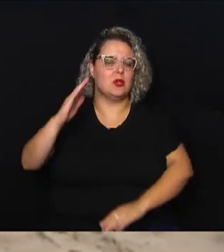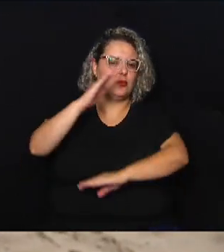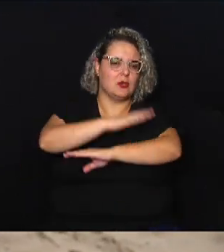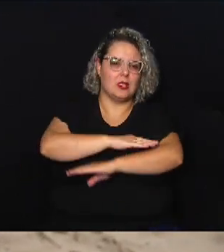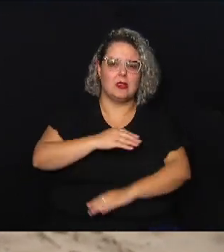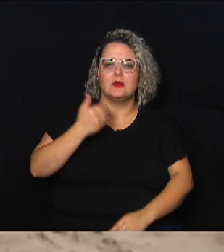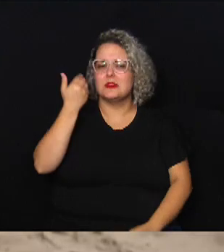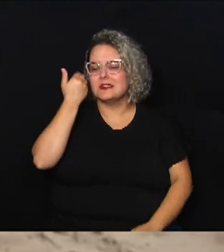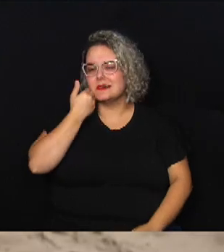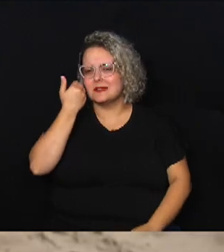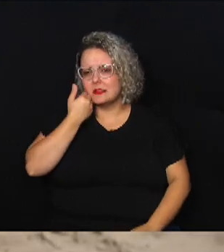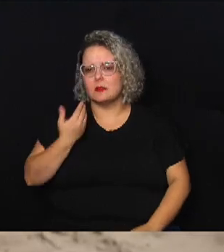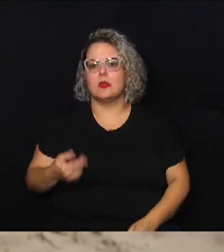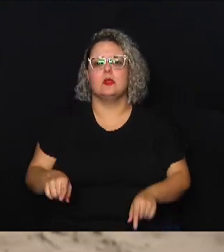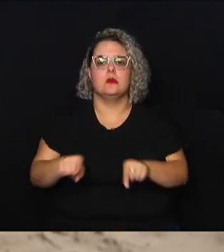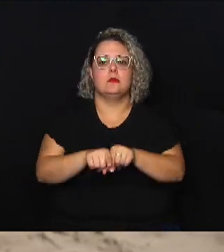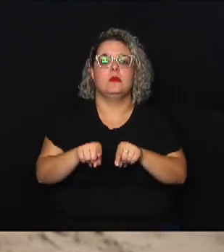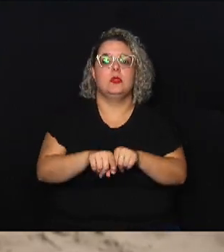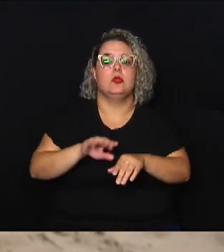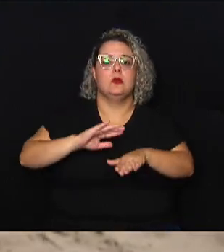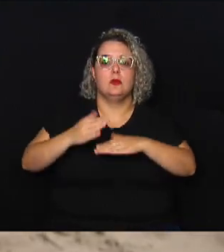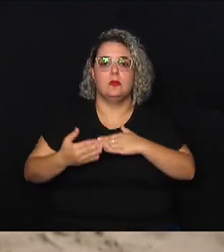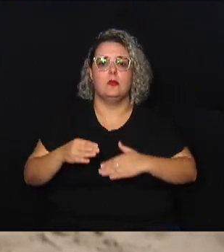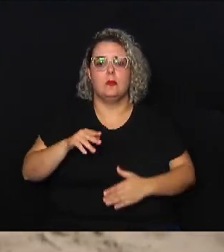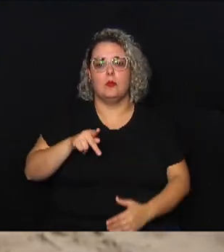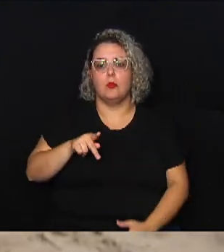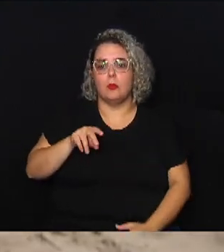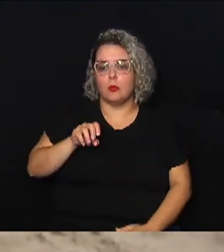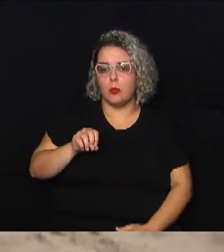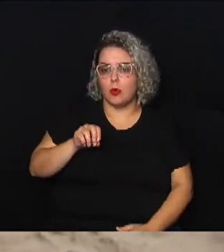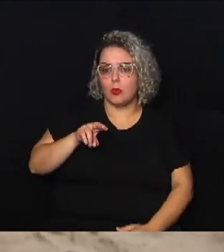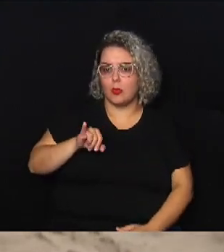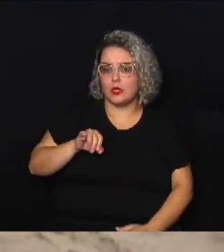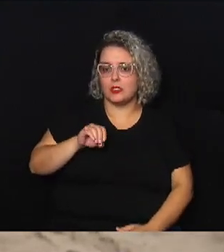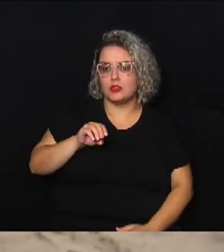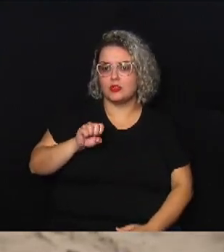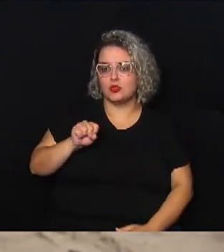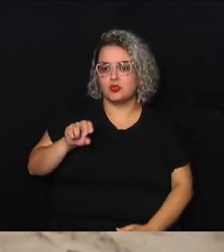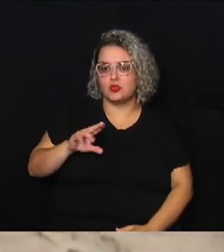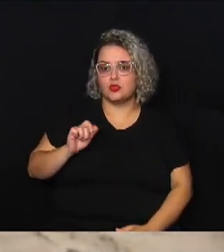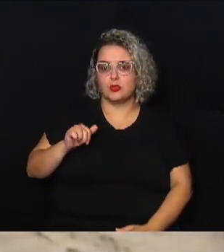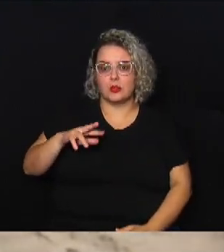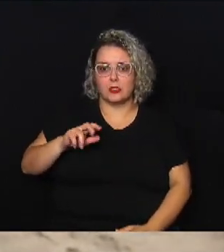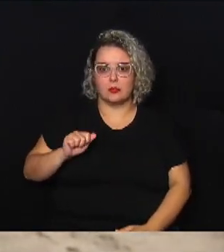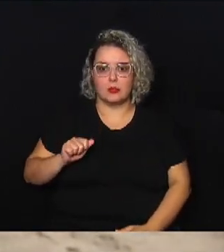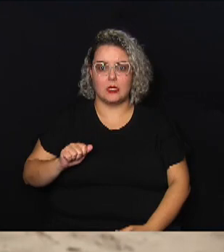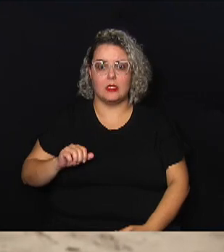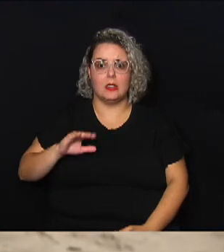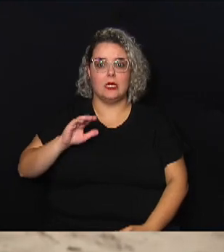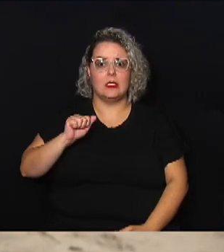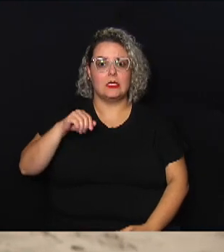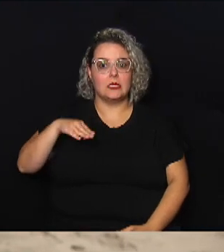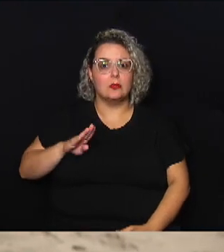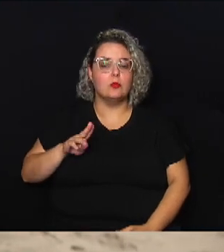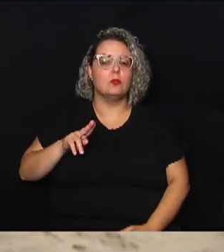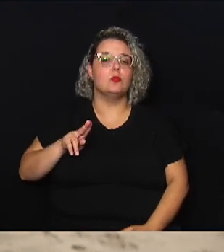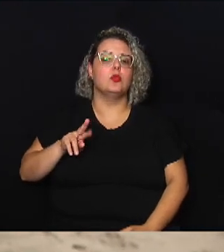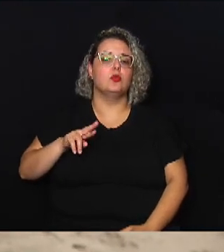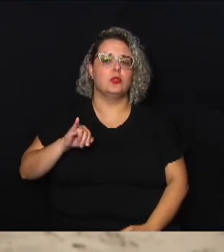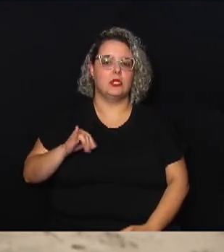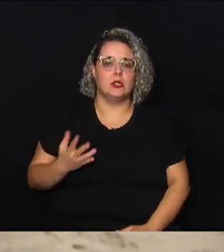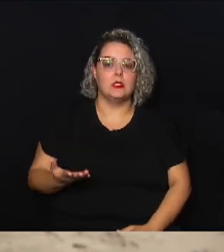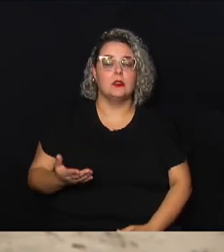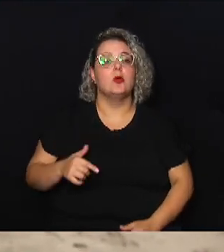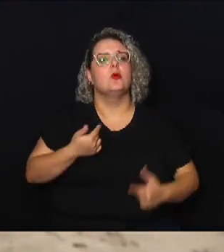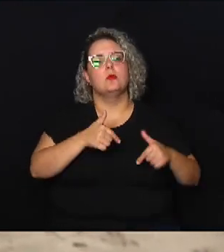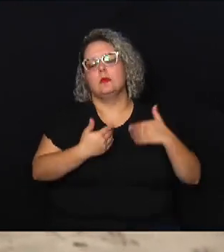apoiando principalmente no bairro Boiçucanga e também no bairro Camburi a tendência é que esse trabalho continue